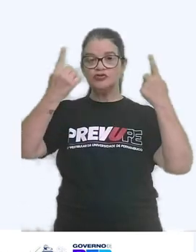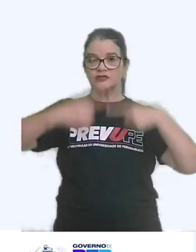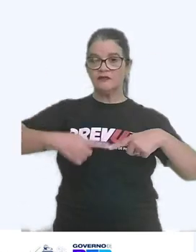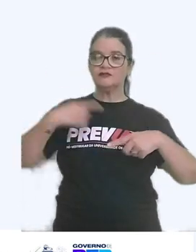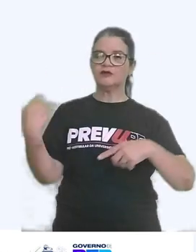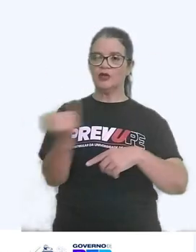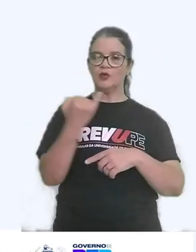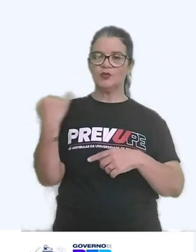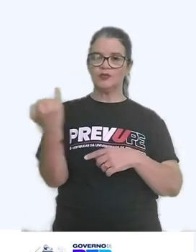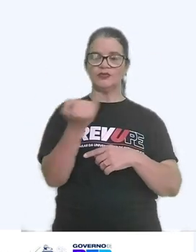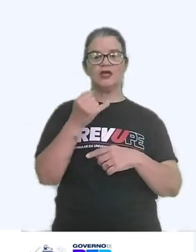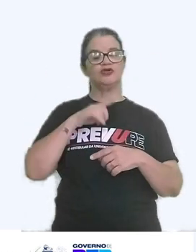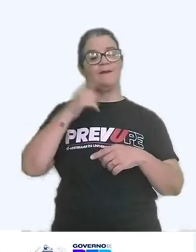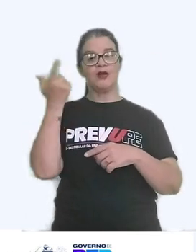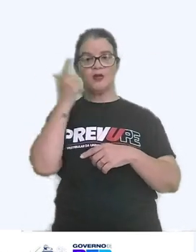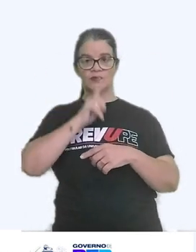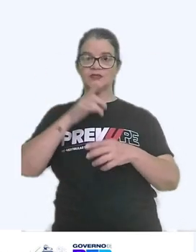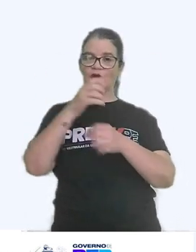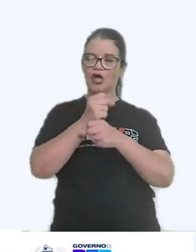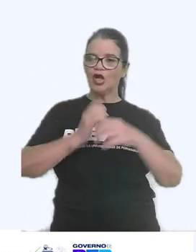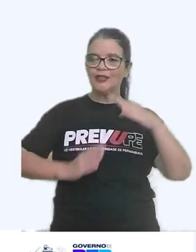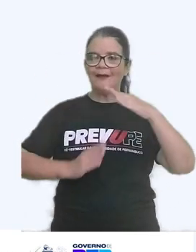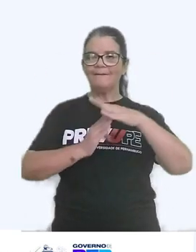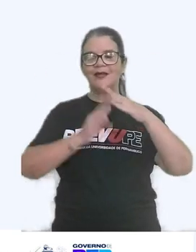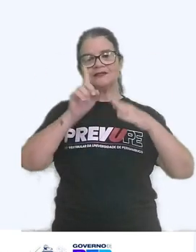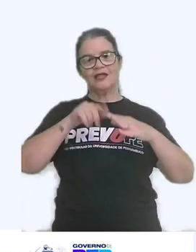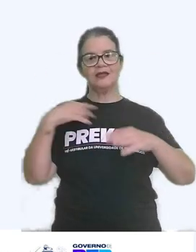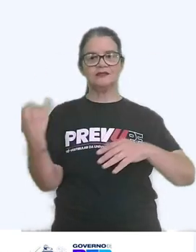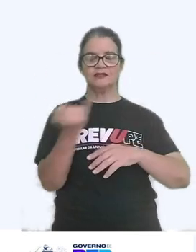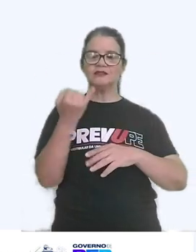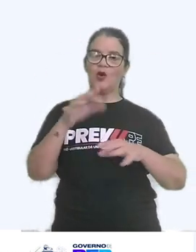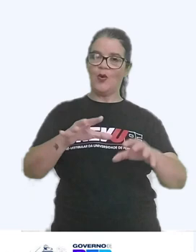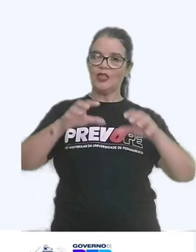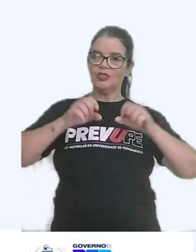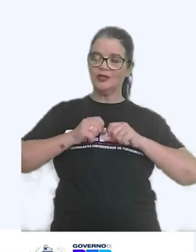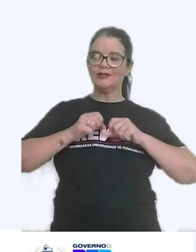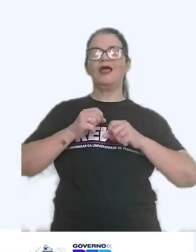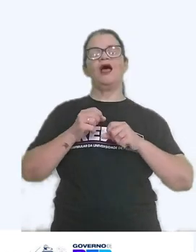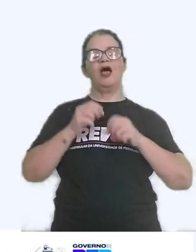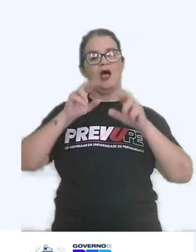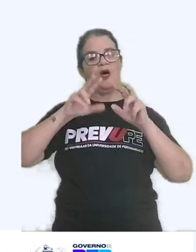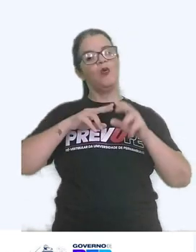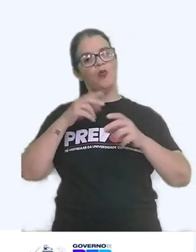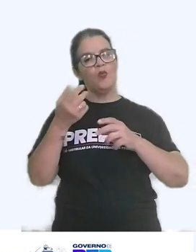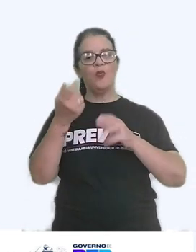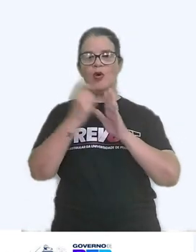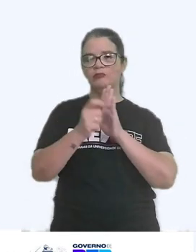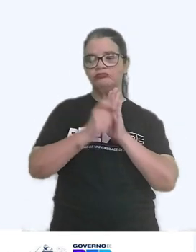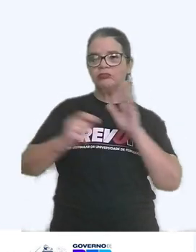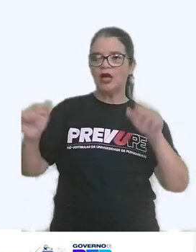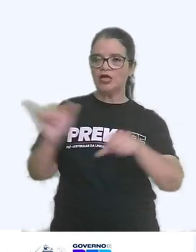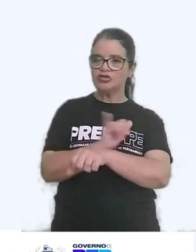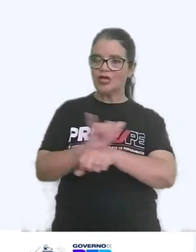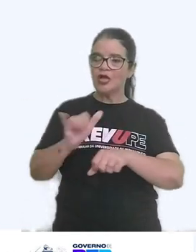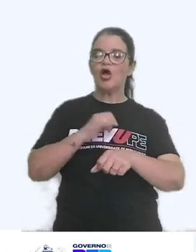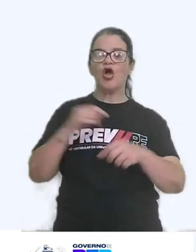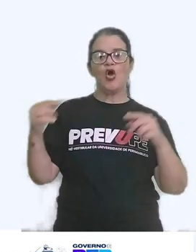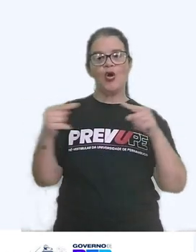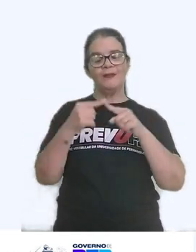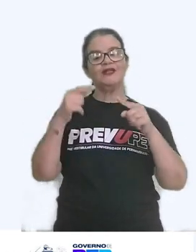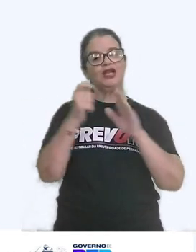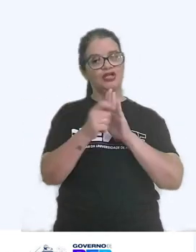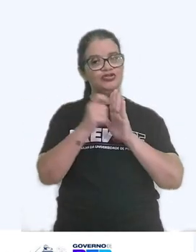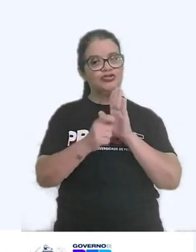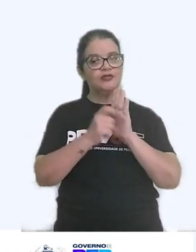cruciais. Para alcançar uma nota máxima, é essencial adotar uma abordagem estratégica que combina habilidades de escritas